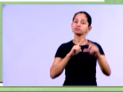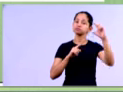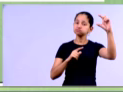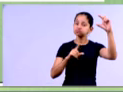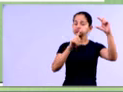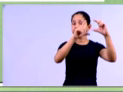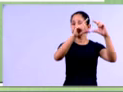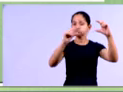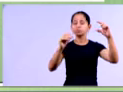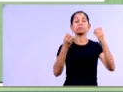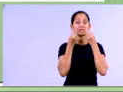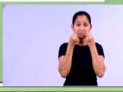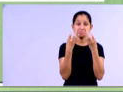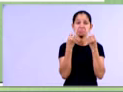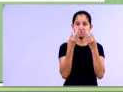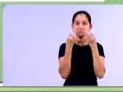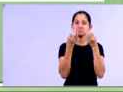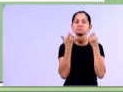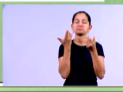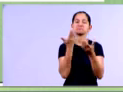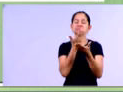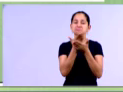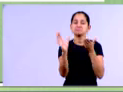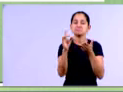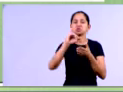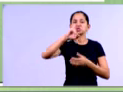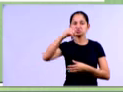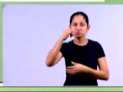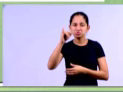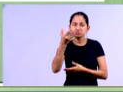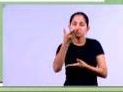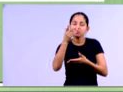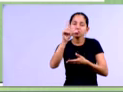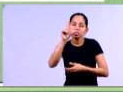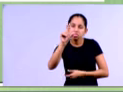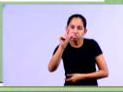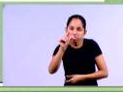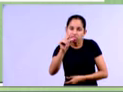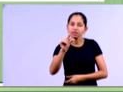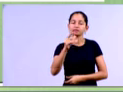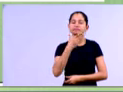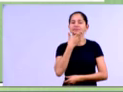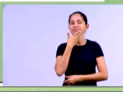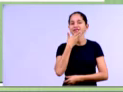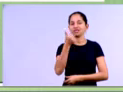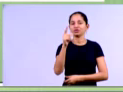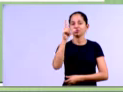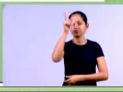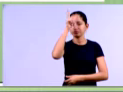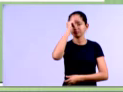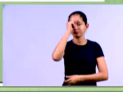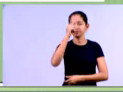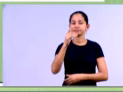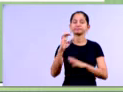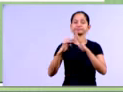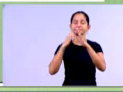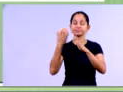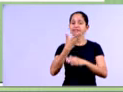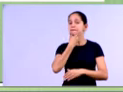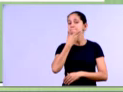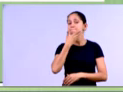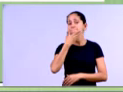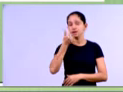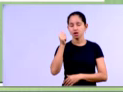o que é bom para a empresa, né, porque ela deixou de pagar mais juros, tá, então, por exemplo, em 2012,